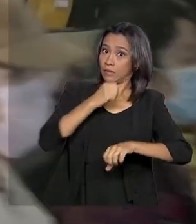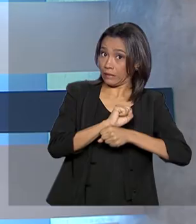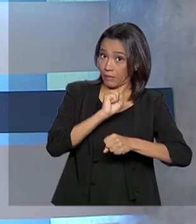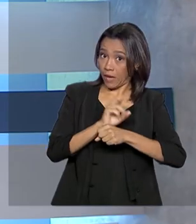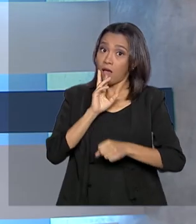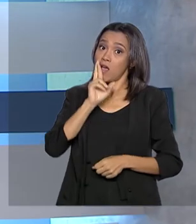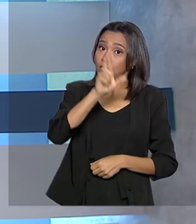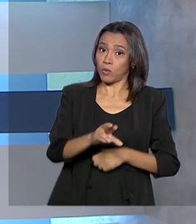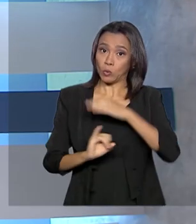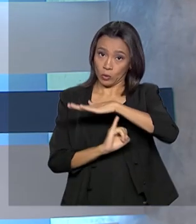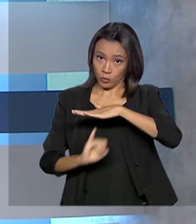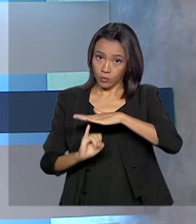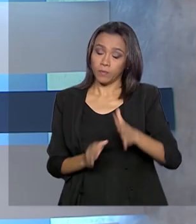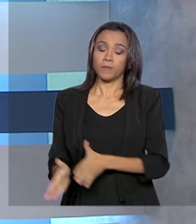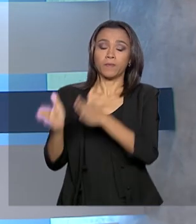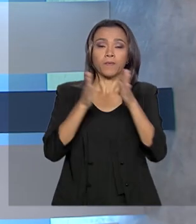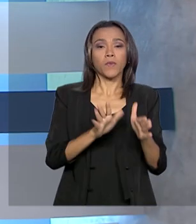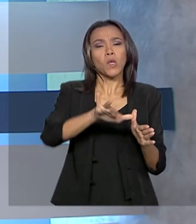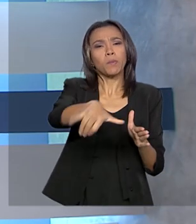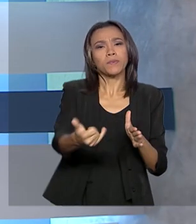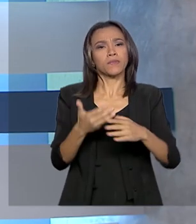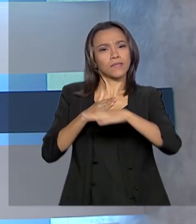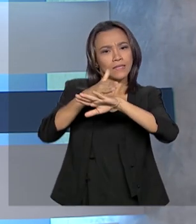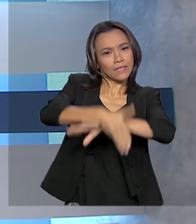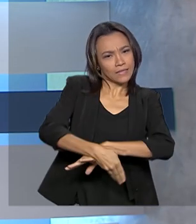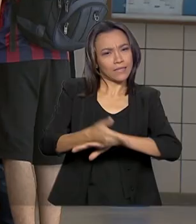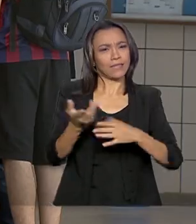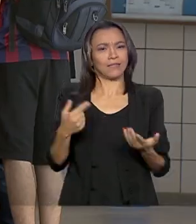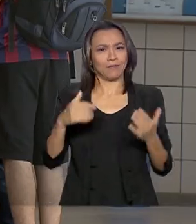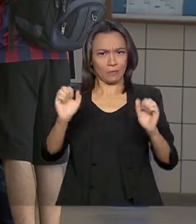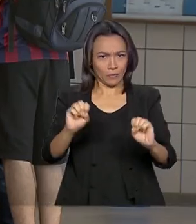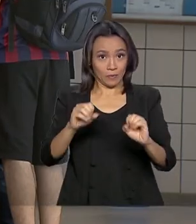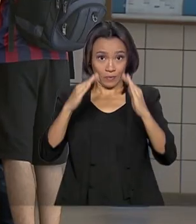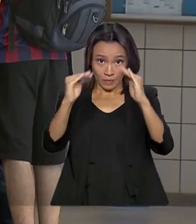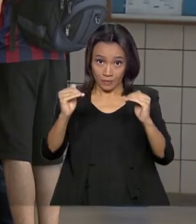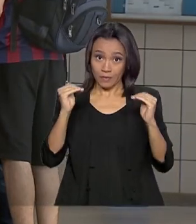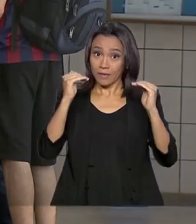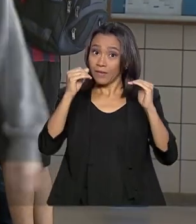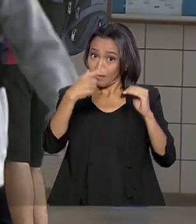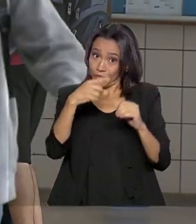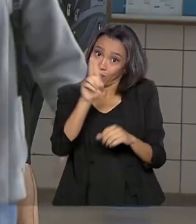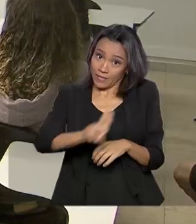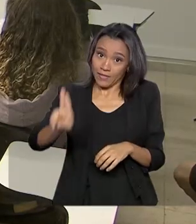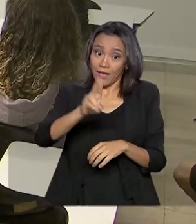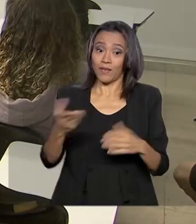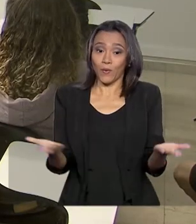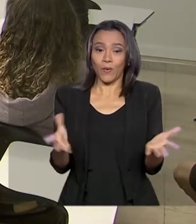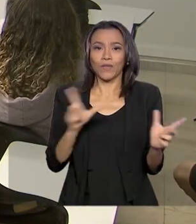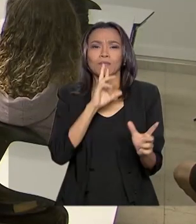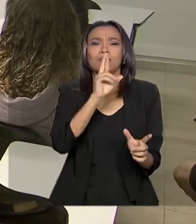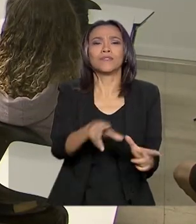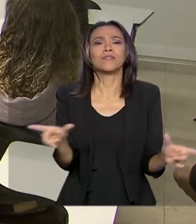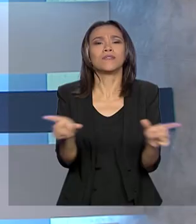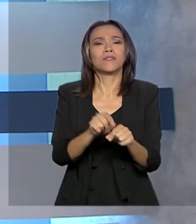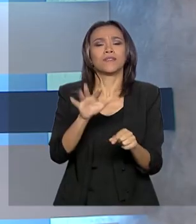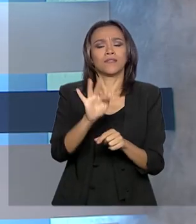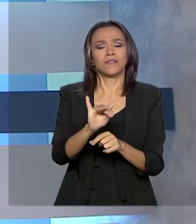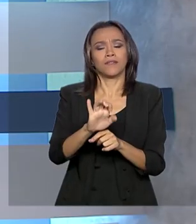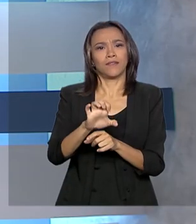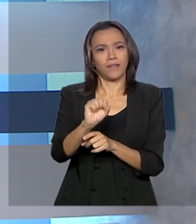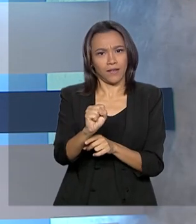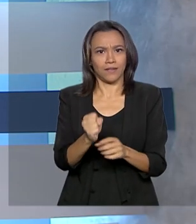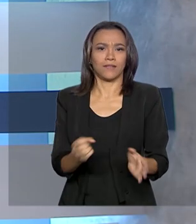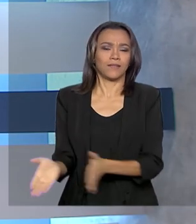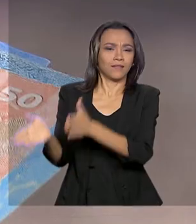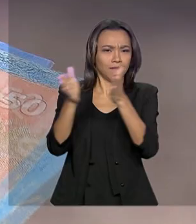Lutz. Oportunidade para ingressar no ensino superior. Sai hoje o resultado do FIES, o Fundo de Financiamento Estudantil. E